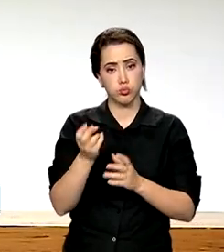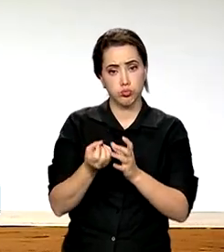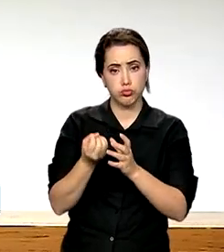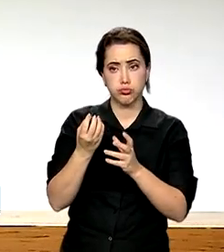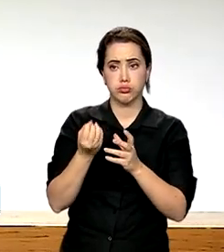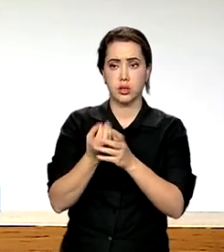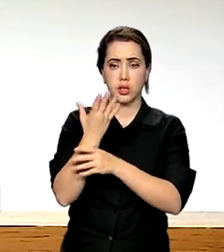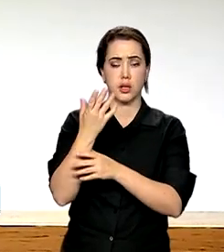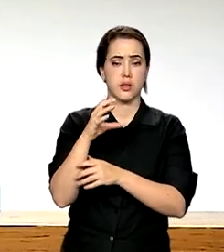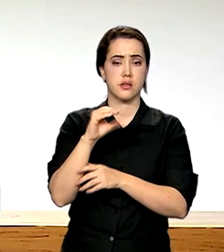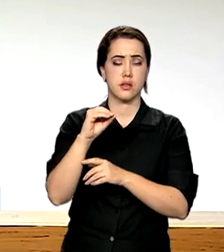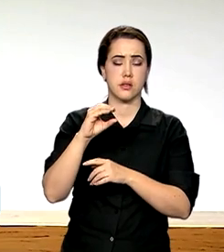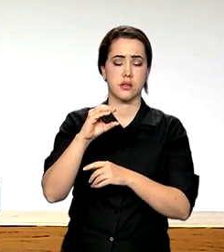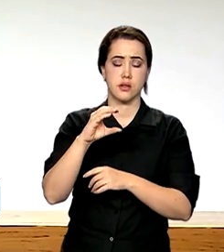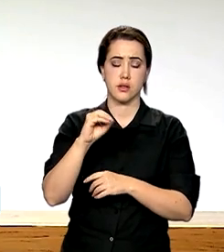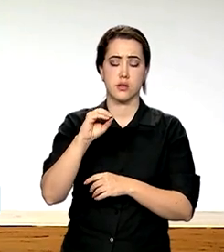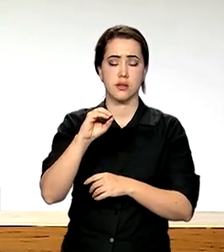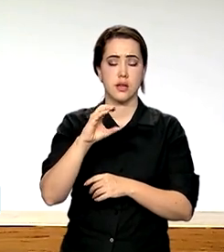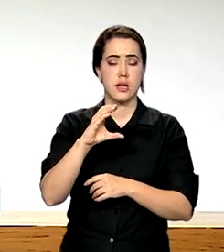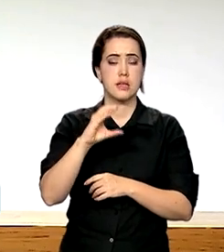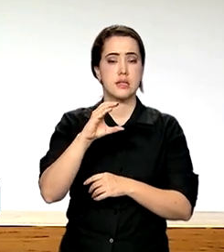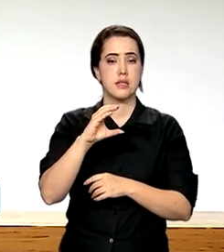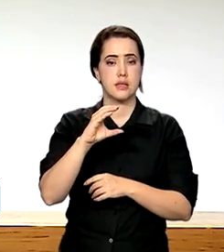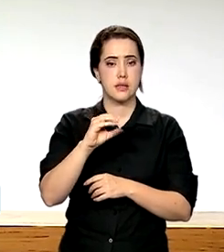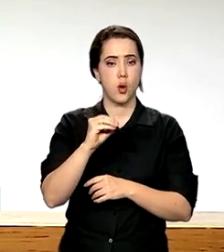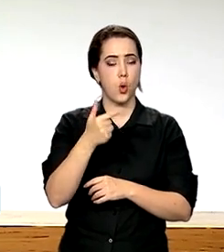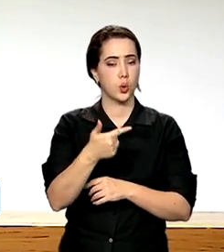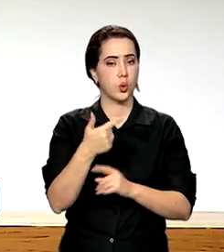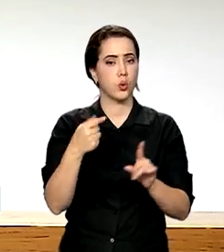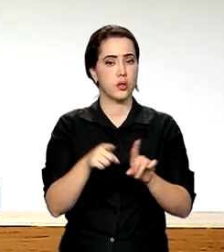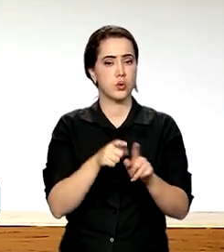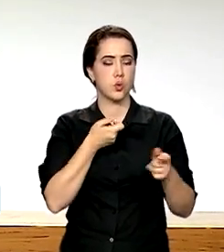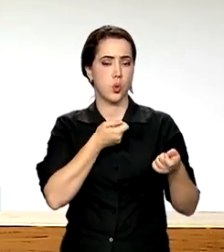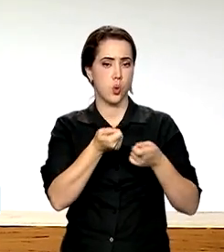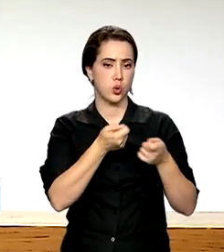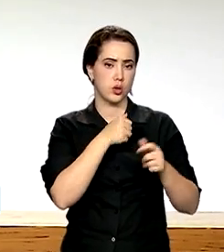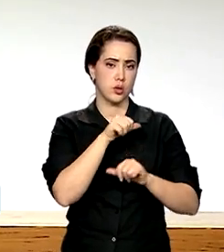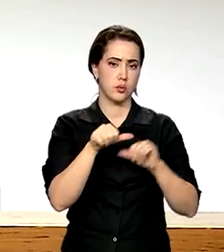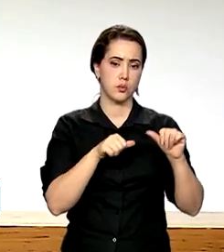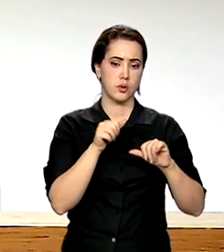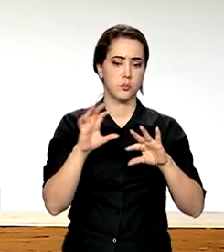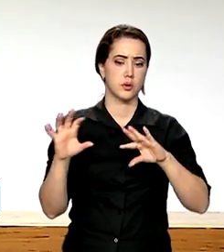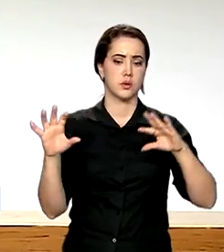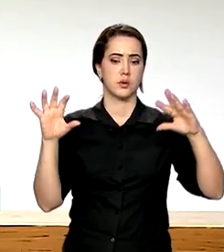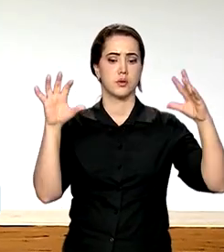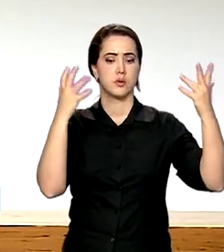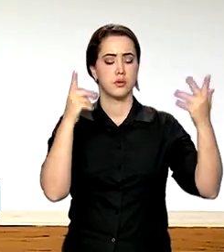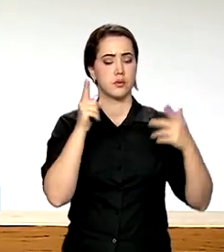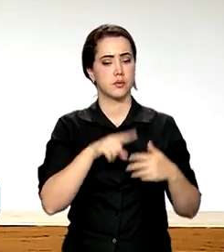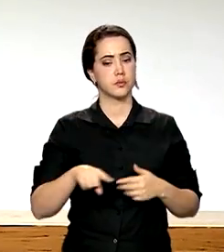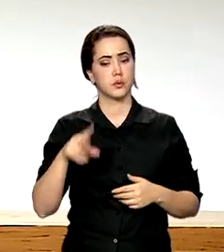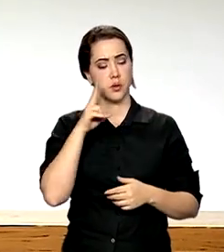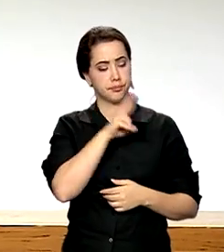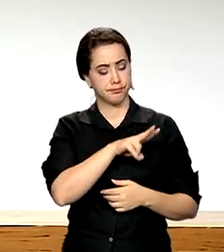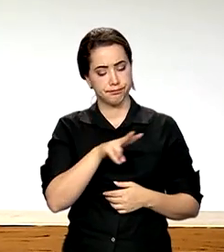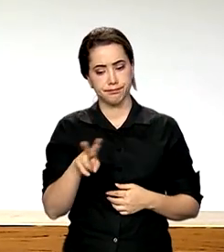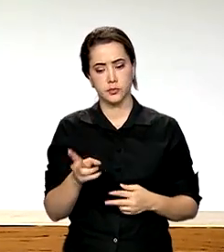de desmatamento e no monitoramento dos impactos das mudanças climáticas é o que nós estamos retomando.